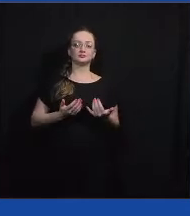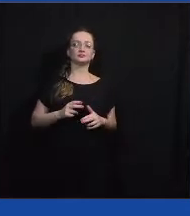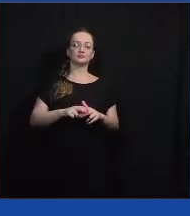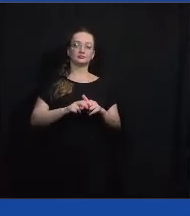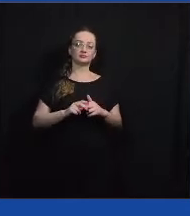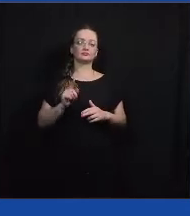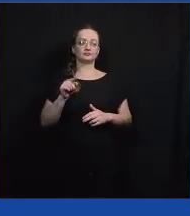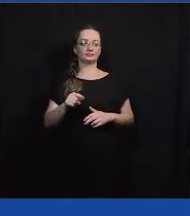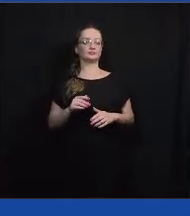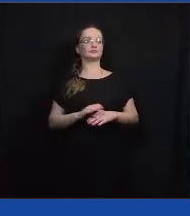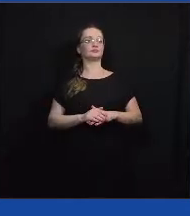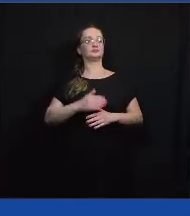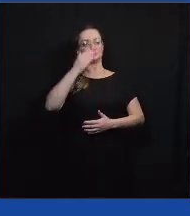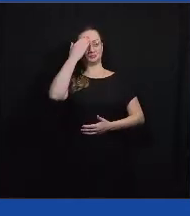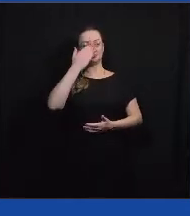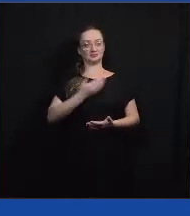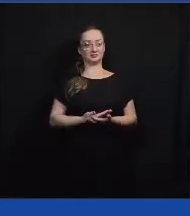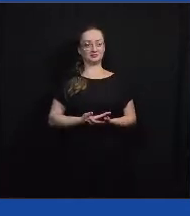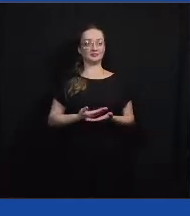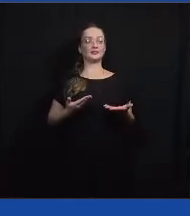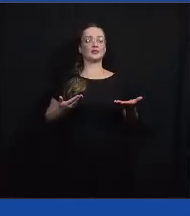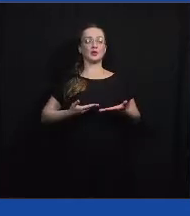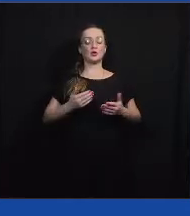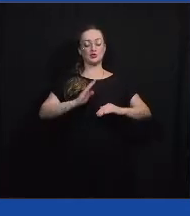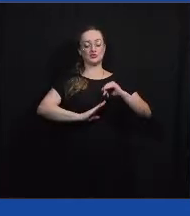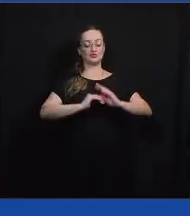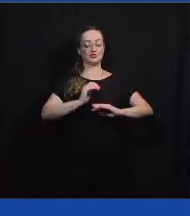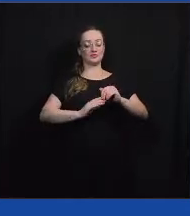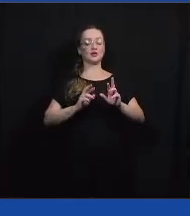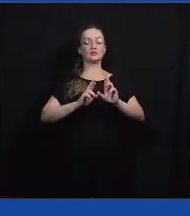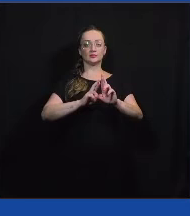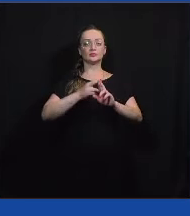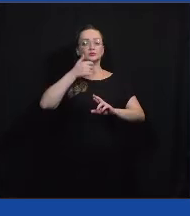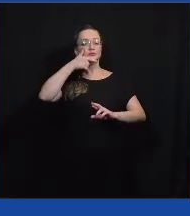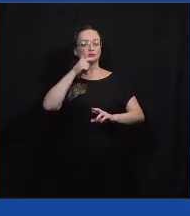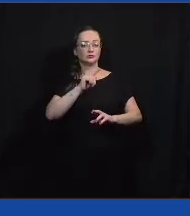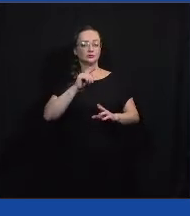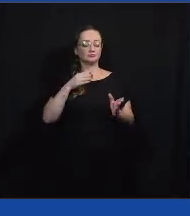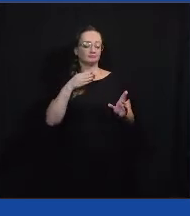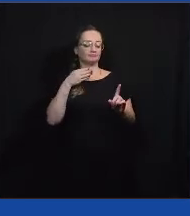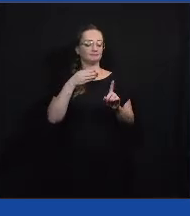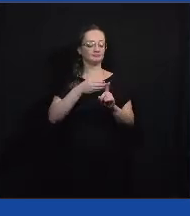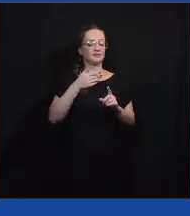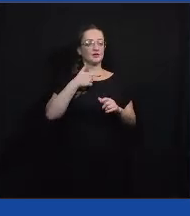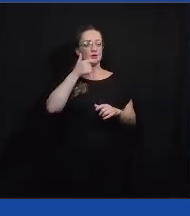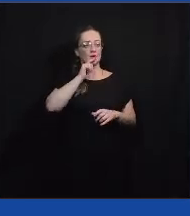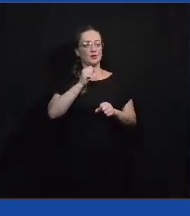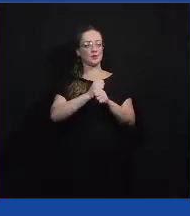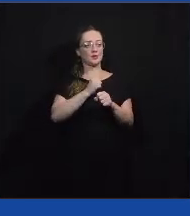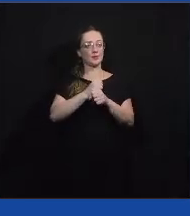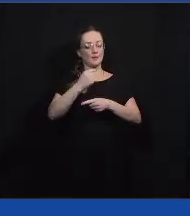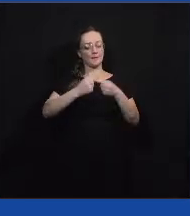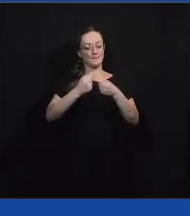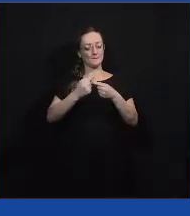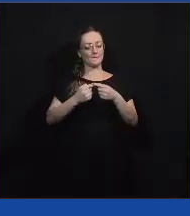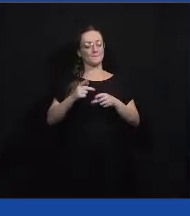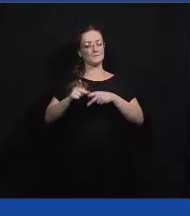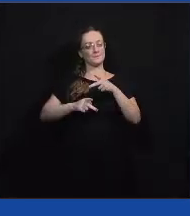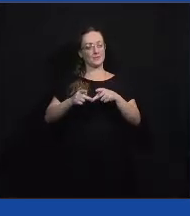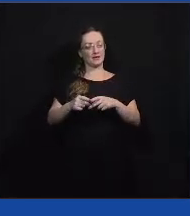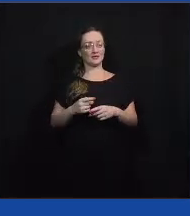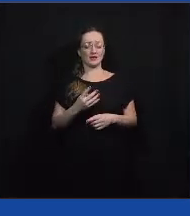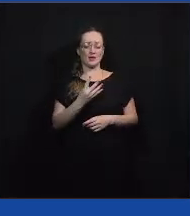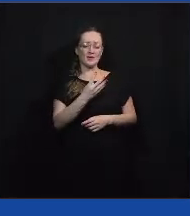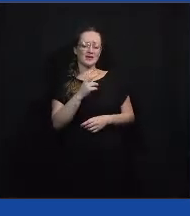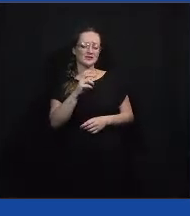É nisso que eu acredito. E, hoje, na atividade, espero que a gente consiga essa missão de construir uma política pública nos 45 minutos que nos restam, que vai